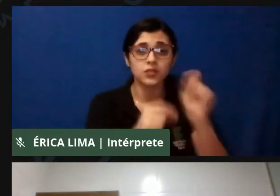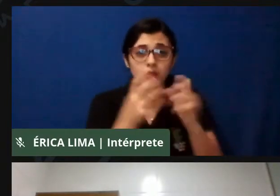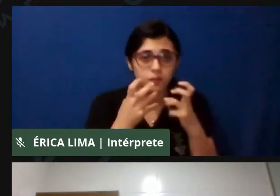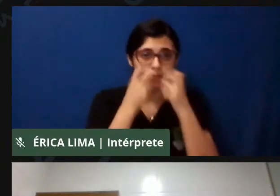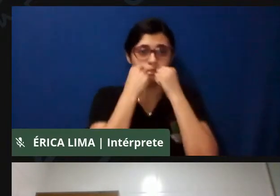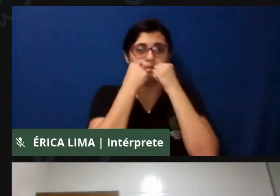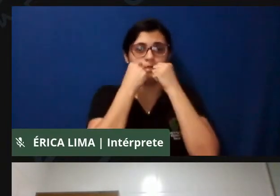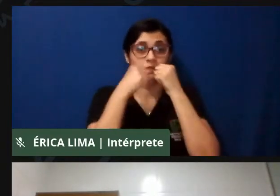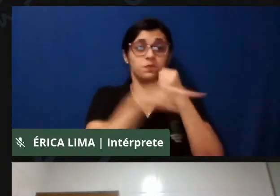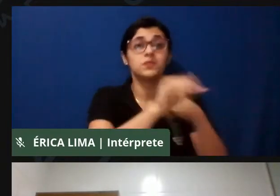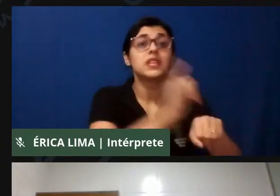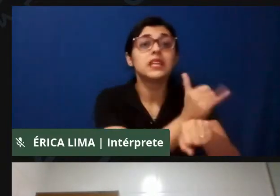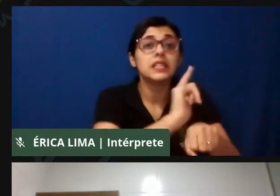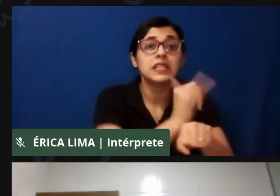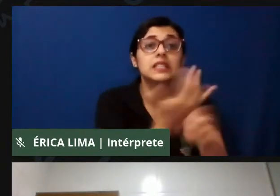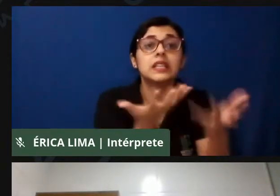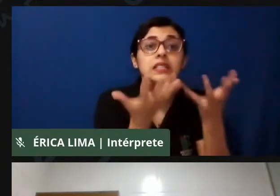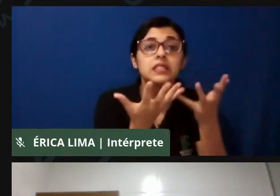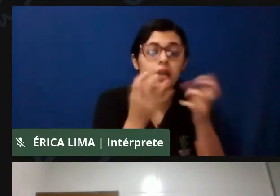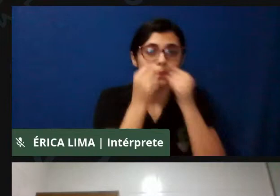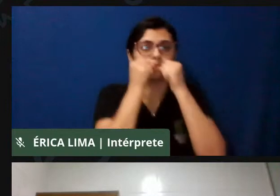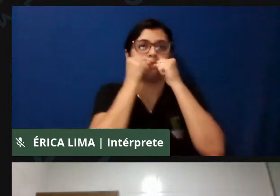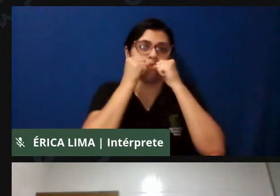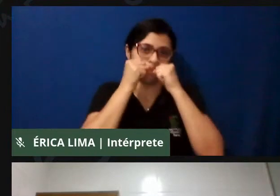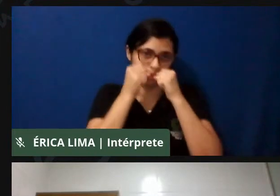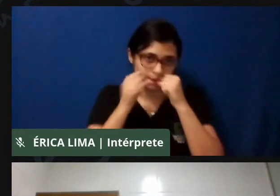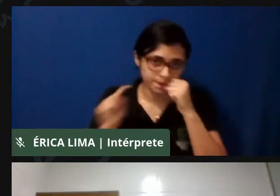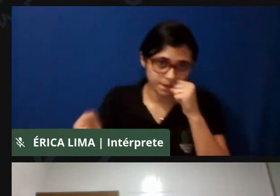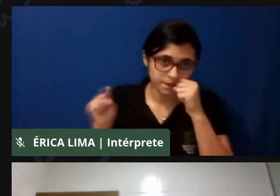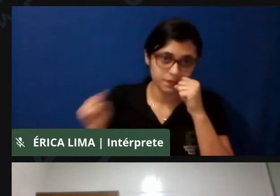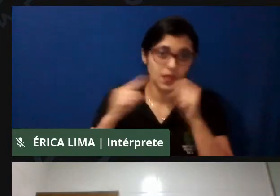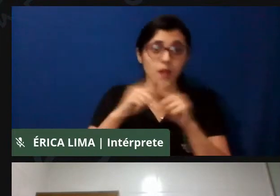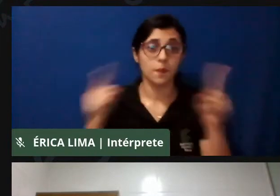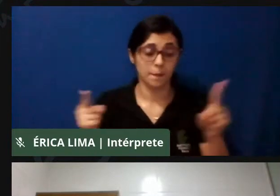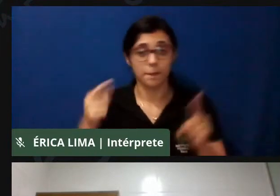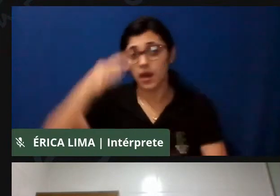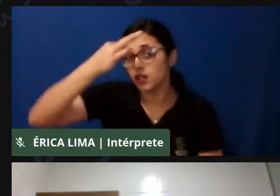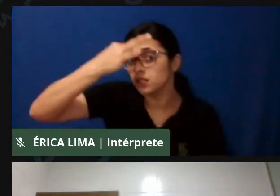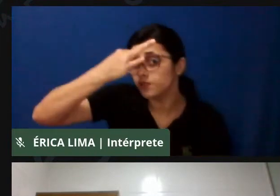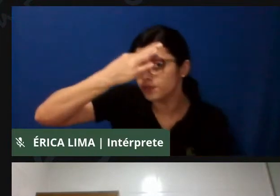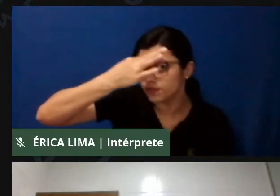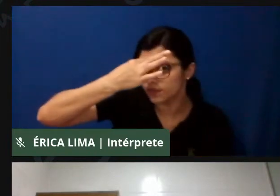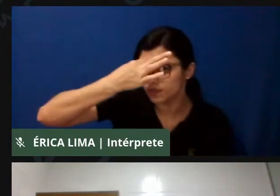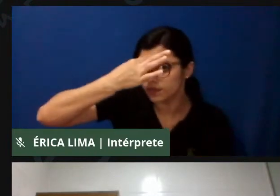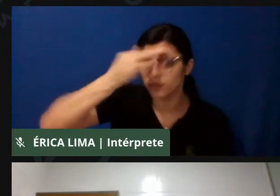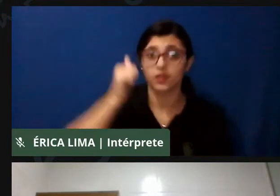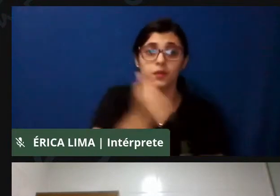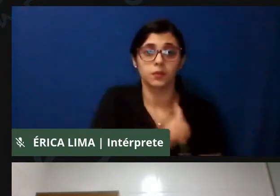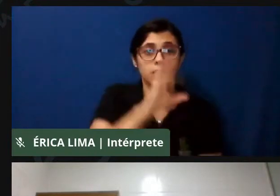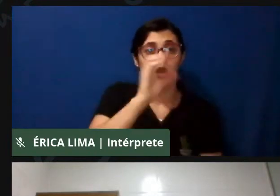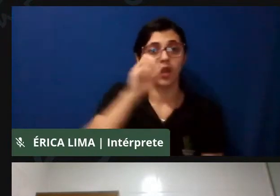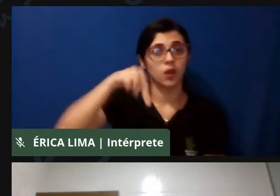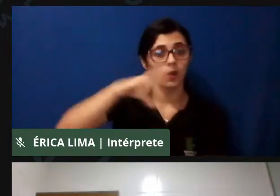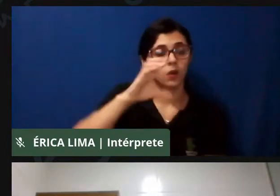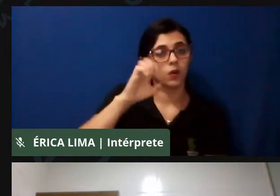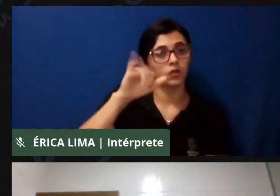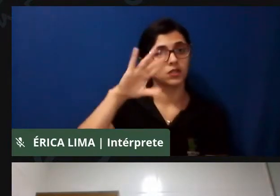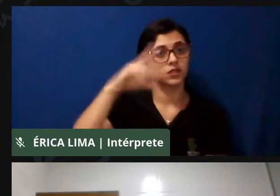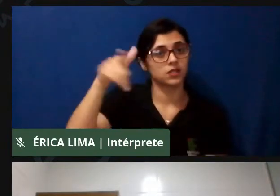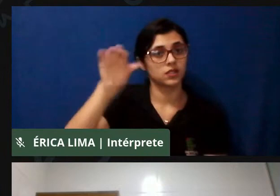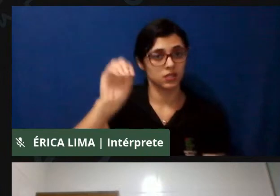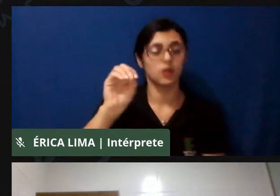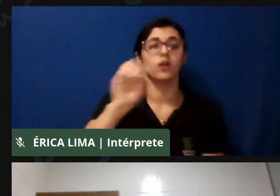silenciar, só que aí, como diz Conceição Evaristo, né, combinaram de nos matar, e nós, né,